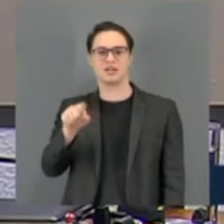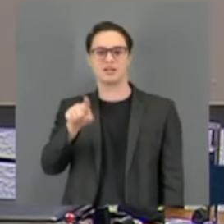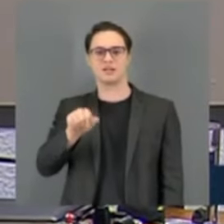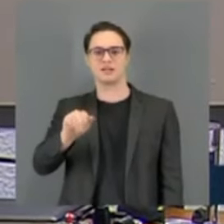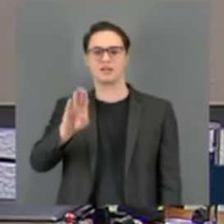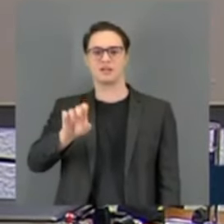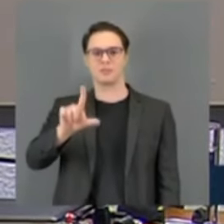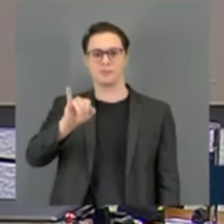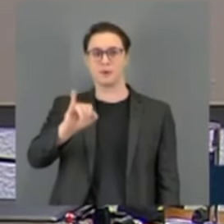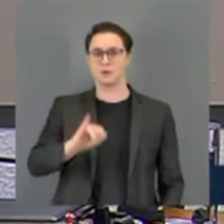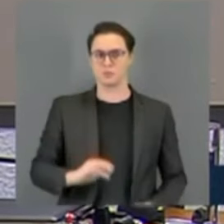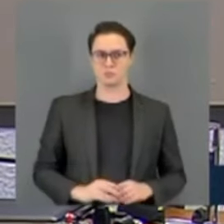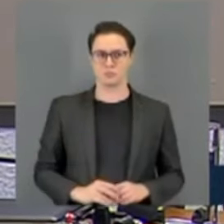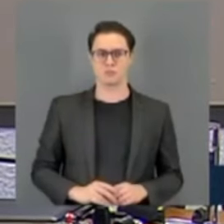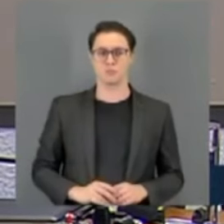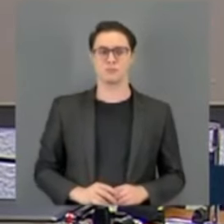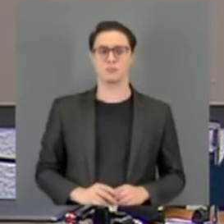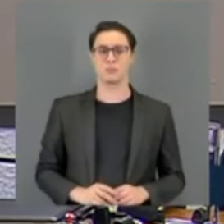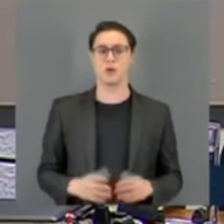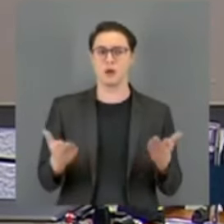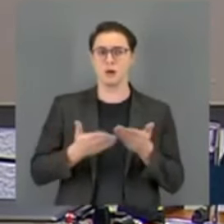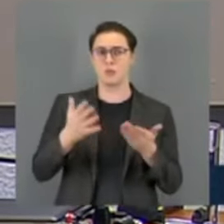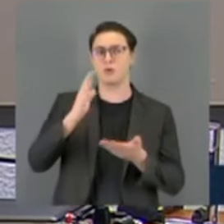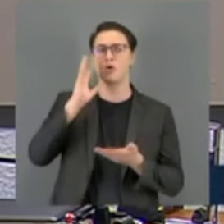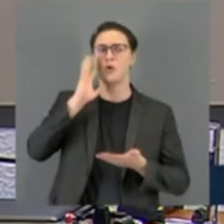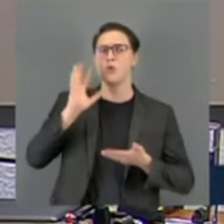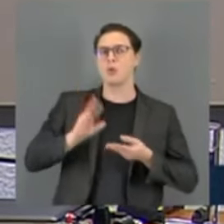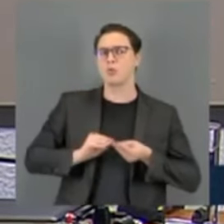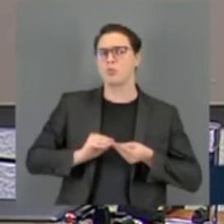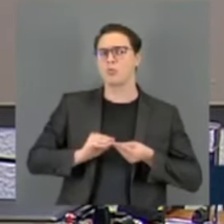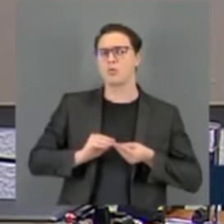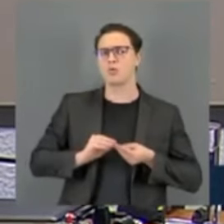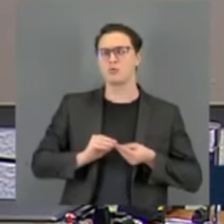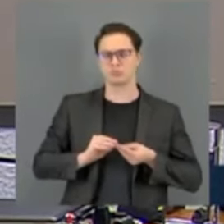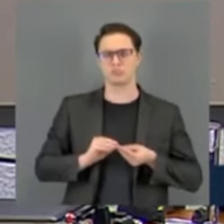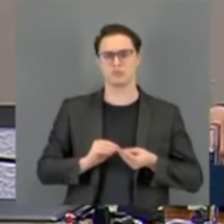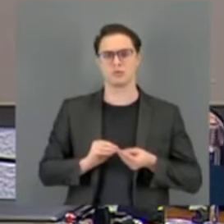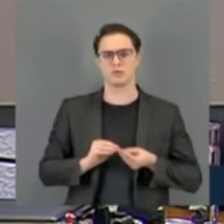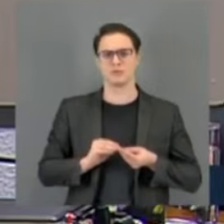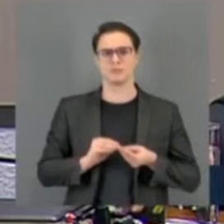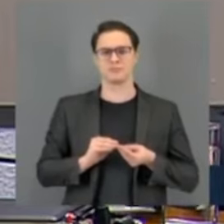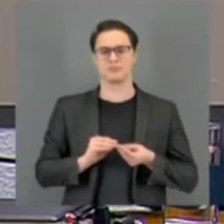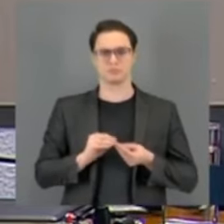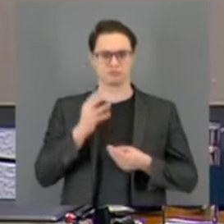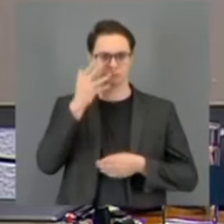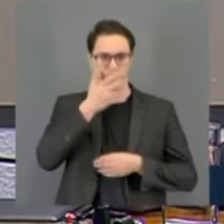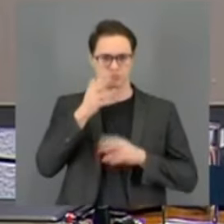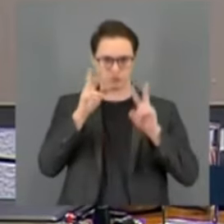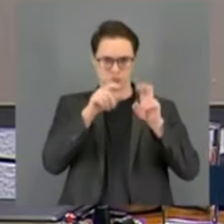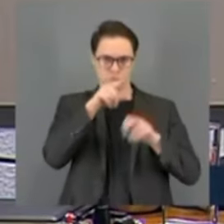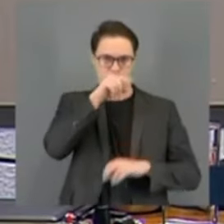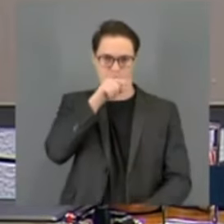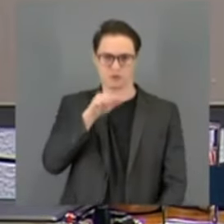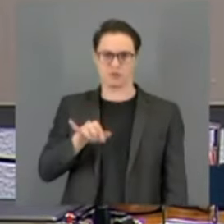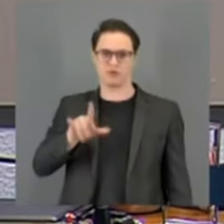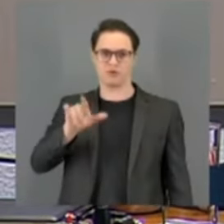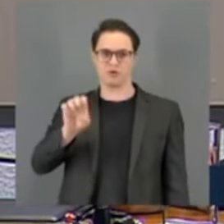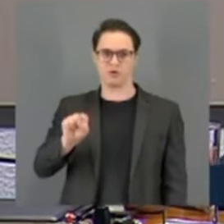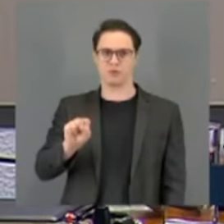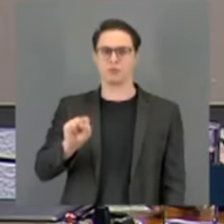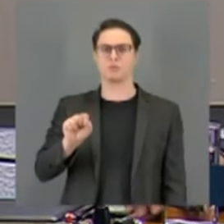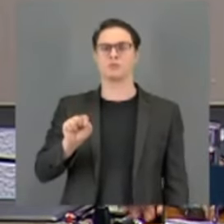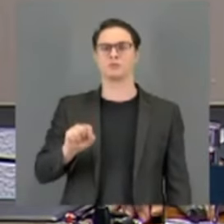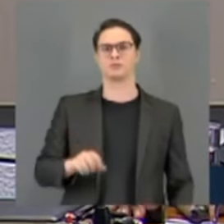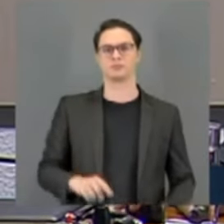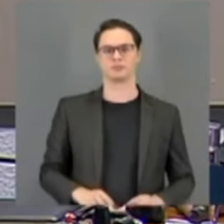Vamos concluir aqui falando sobre a última fase do Twitter Files, que